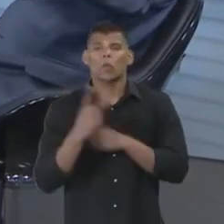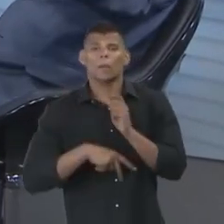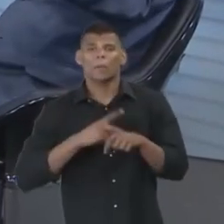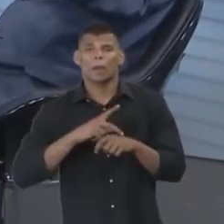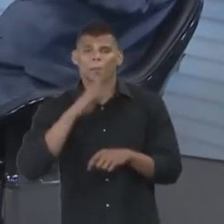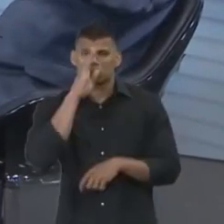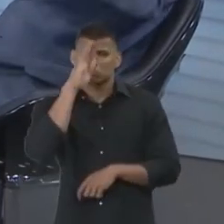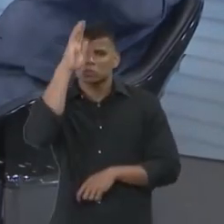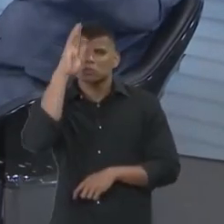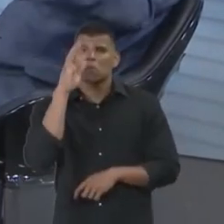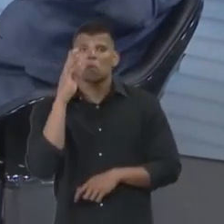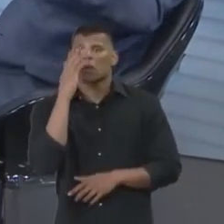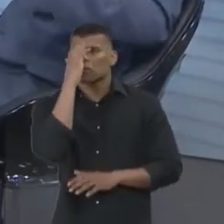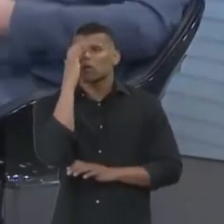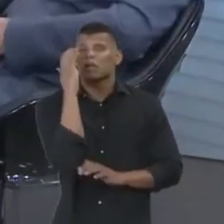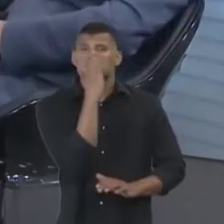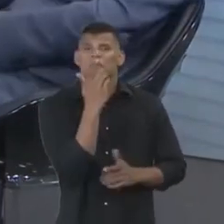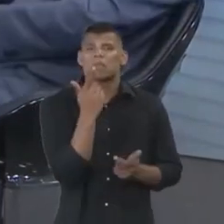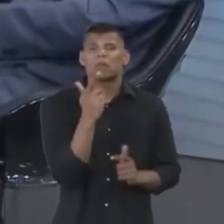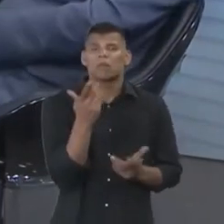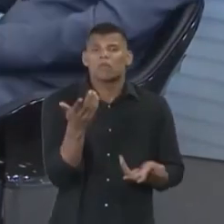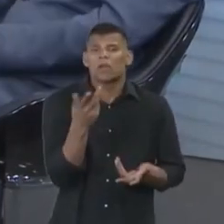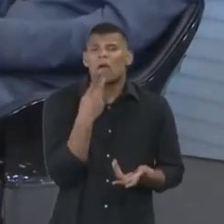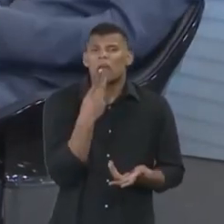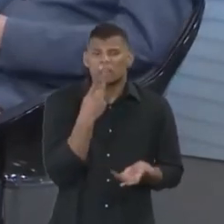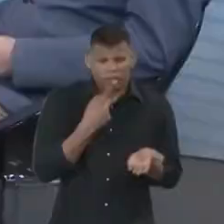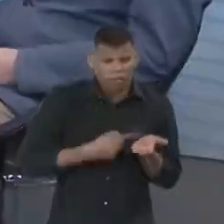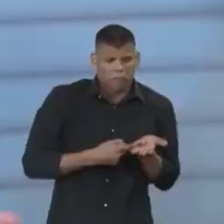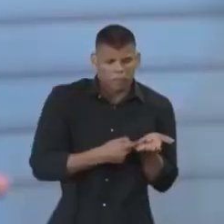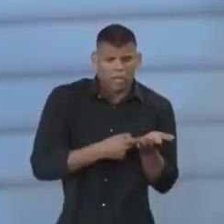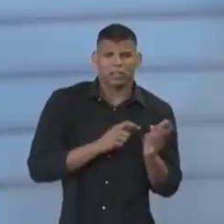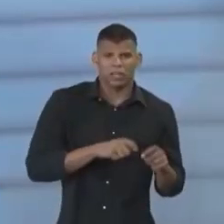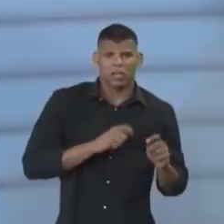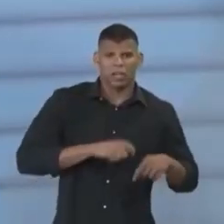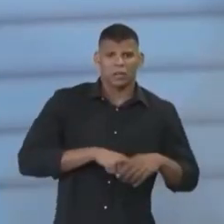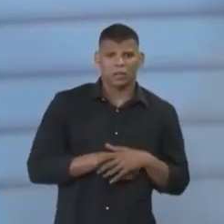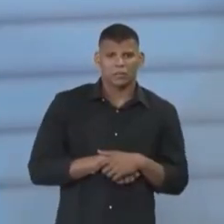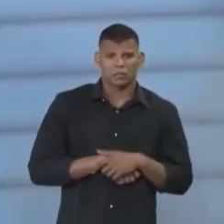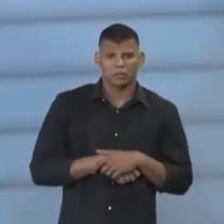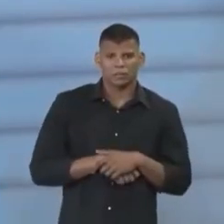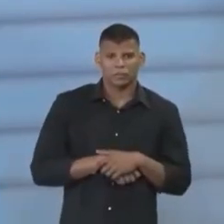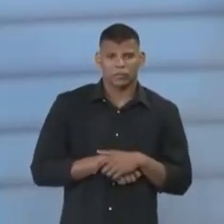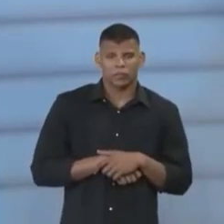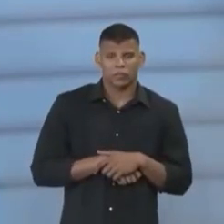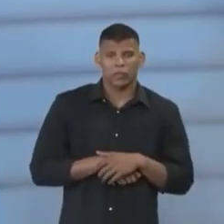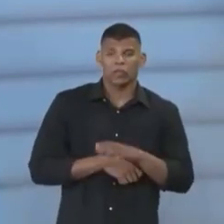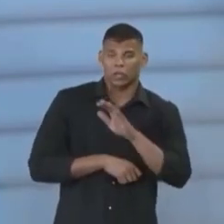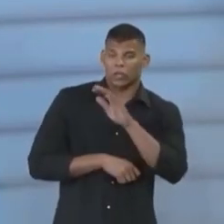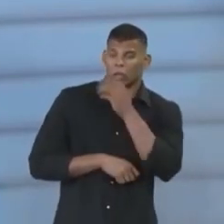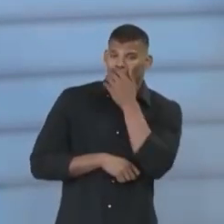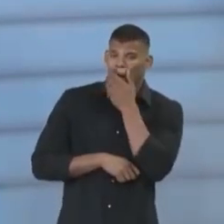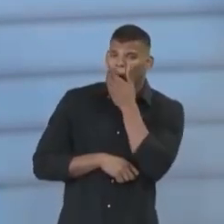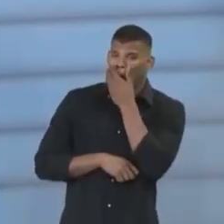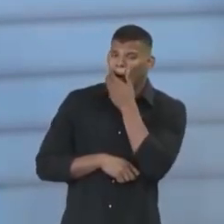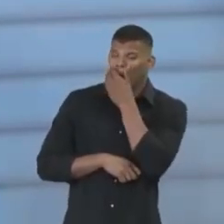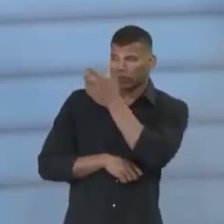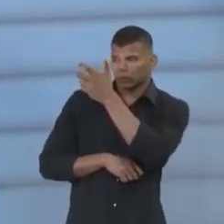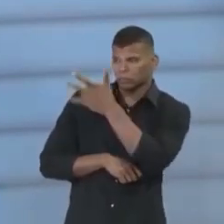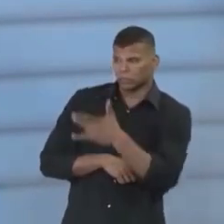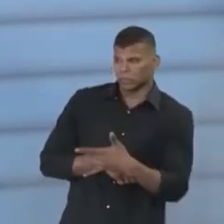continuam poluindo a humanidade? Nós vamos falar em direito ambiental porque simplesmente a evolução,